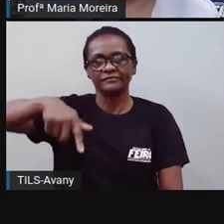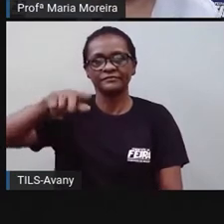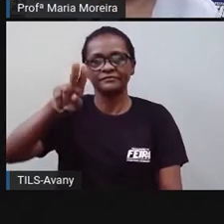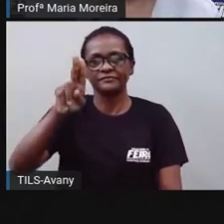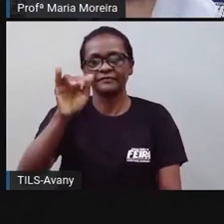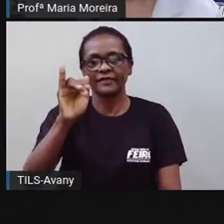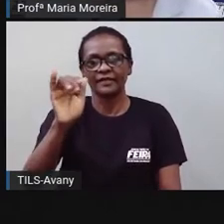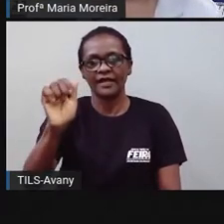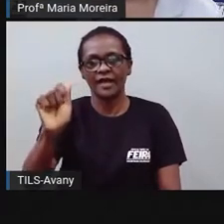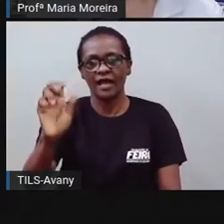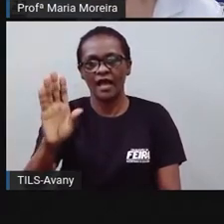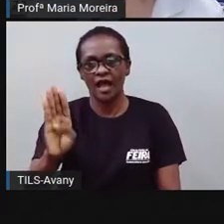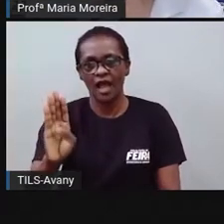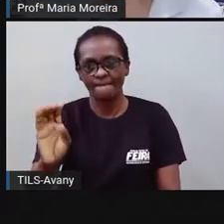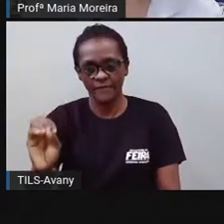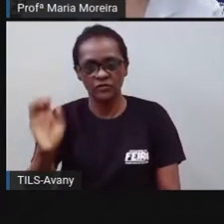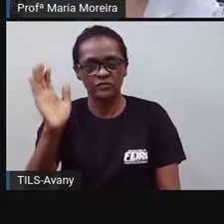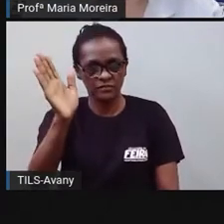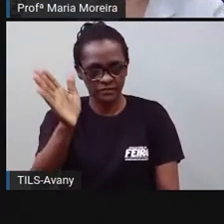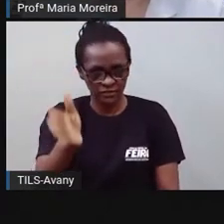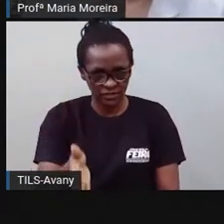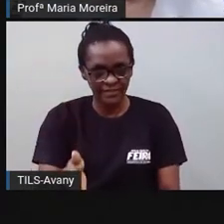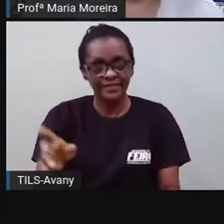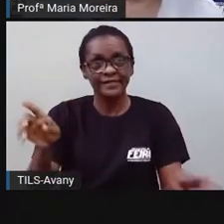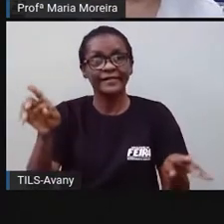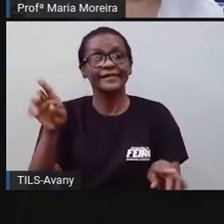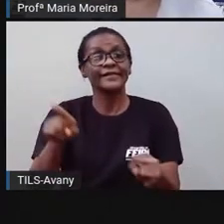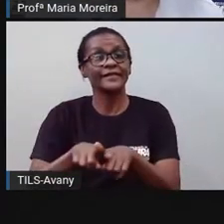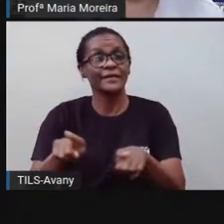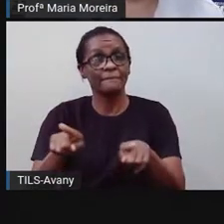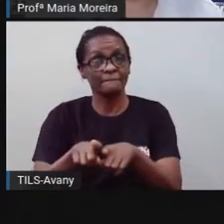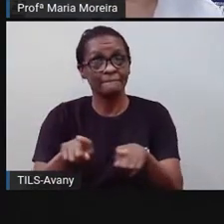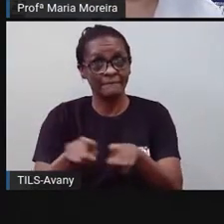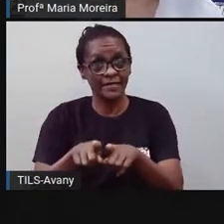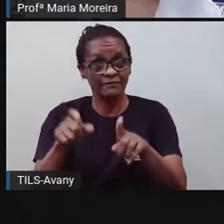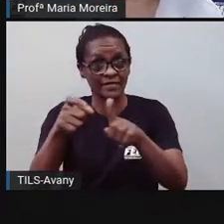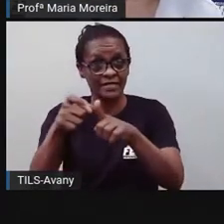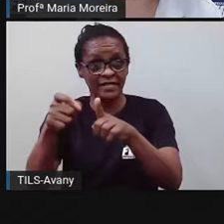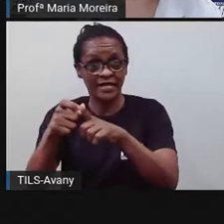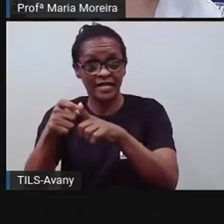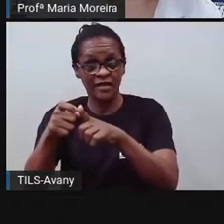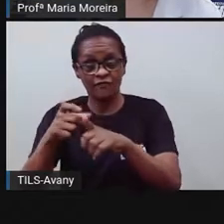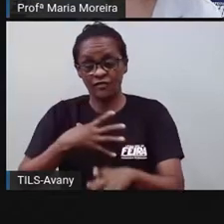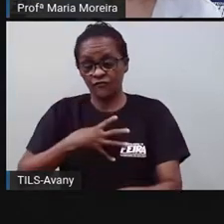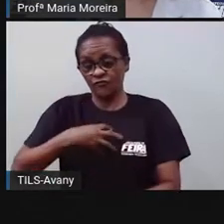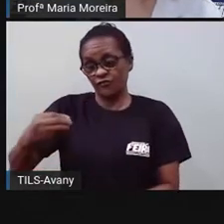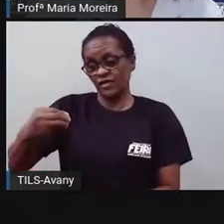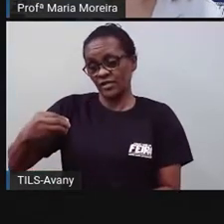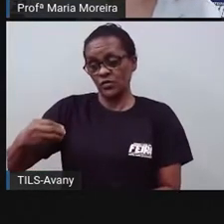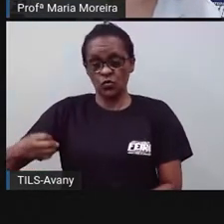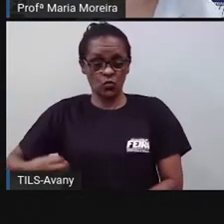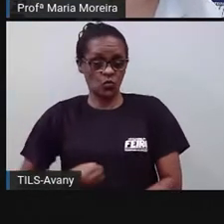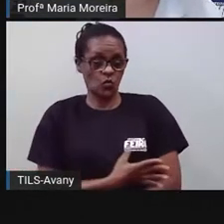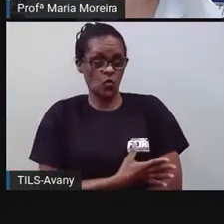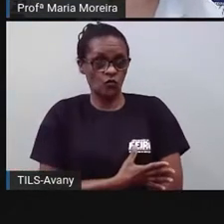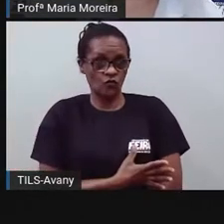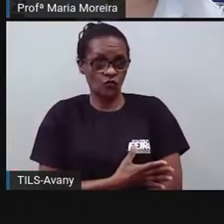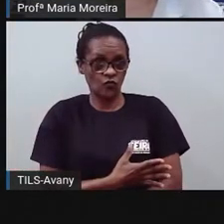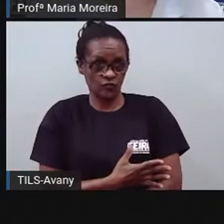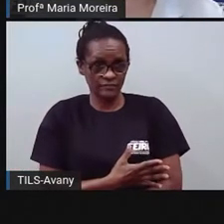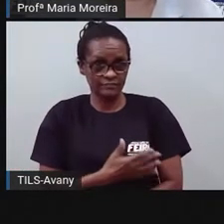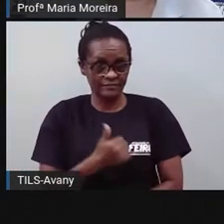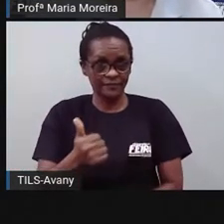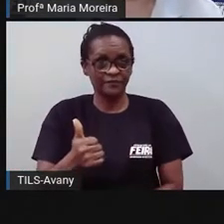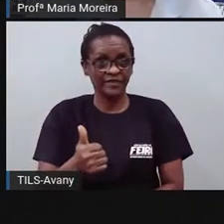caçula. Bom, todas essas palavras do vocabulário brasileiro, elas têm origem